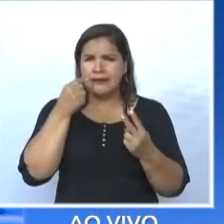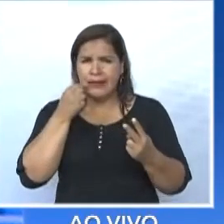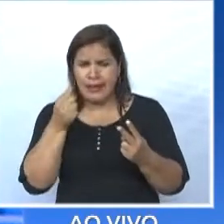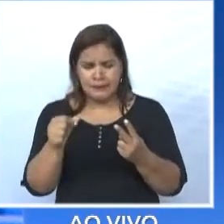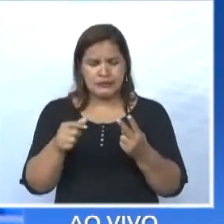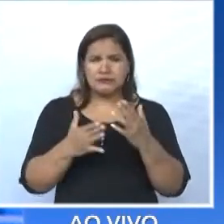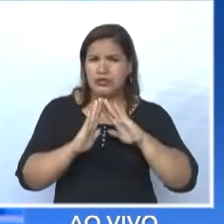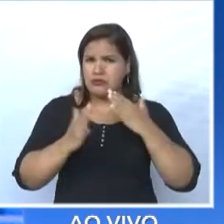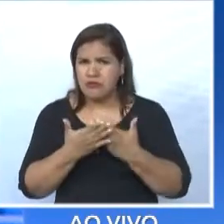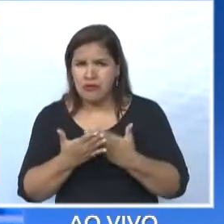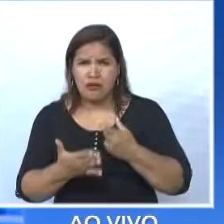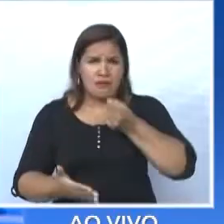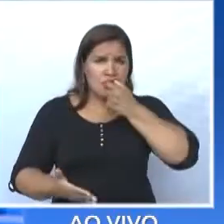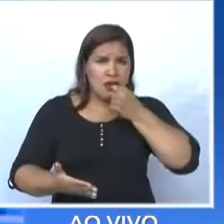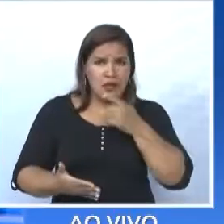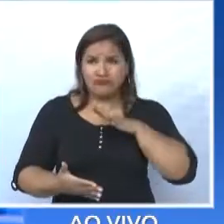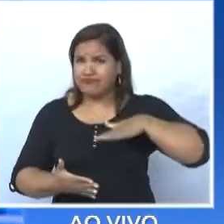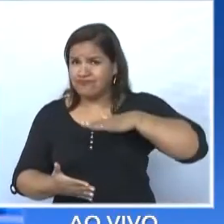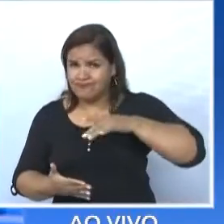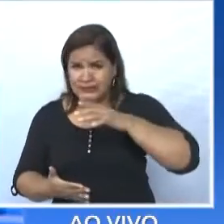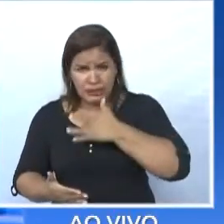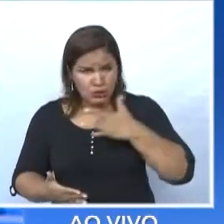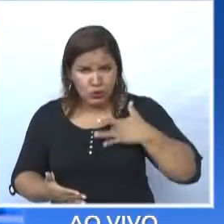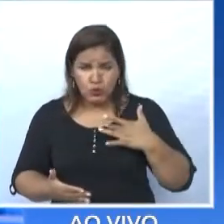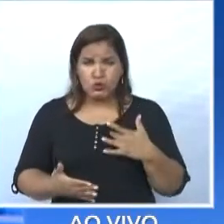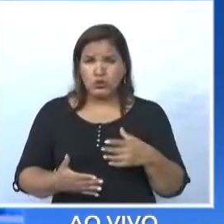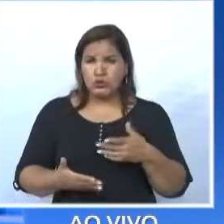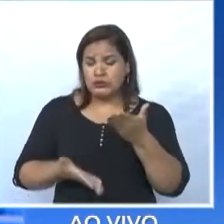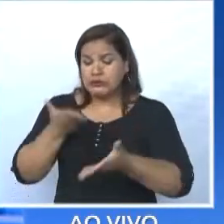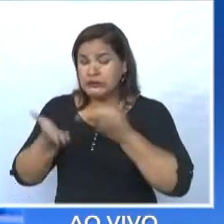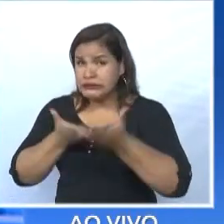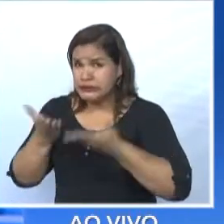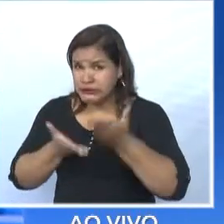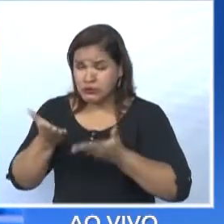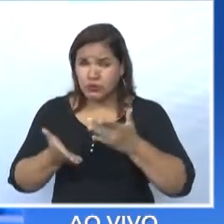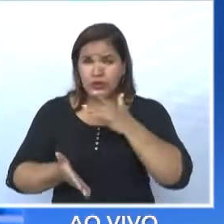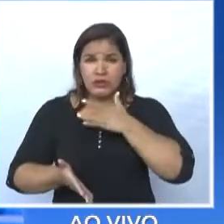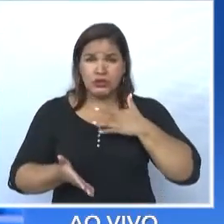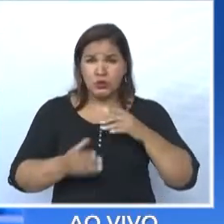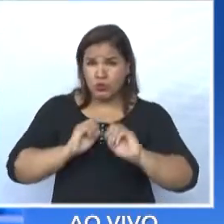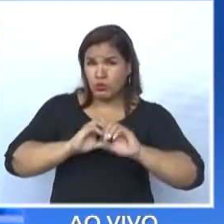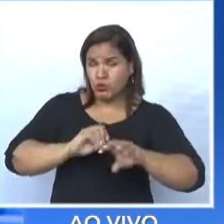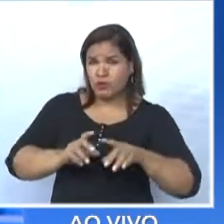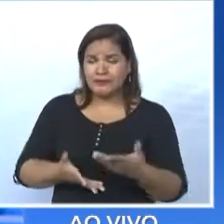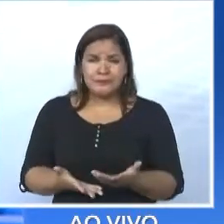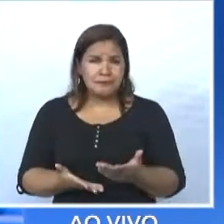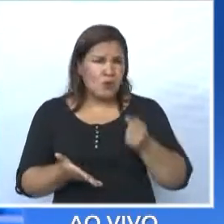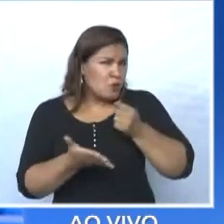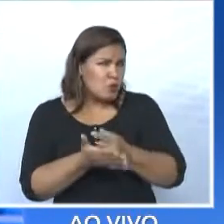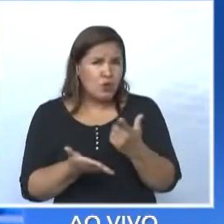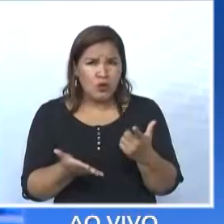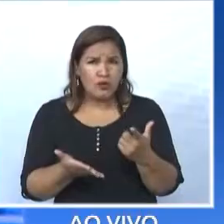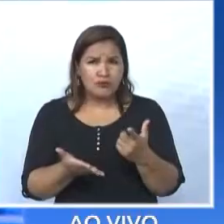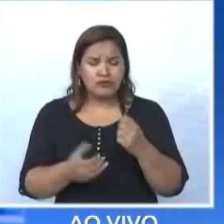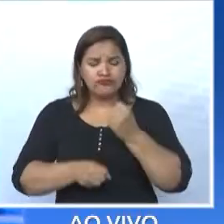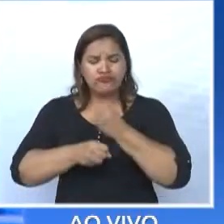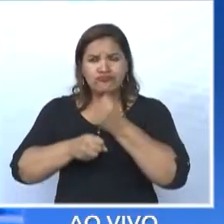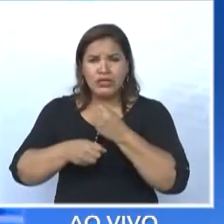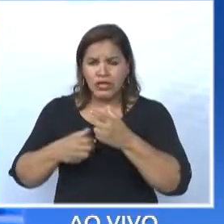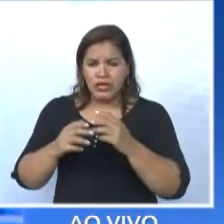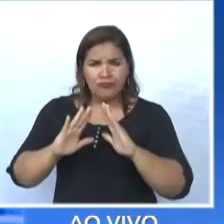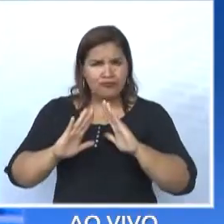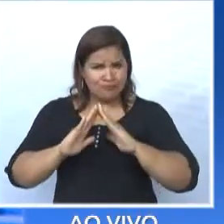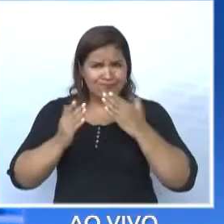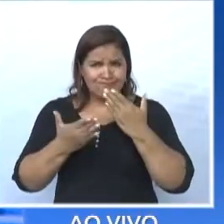medicamento para a saúde, você compra serviços para a saúde, serviços para a educação, você compra construção de creche, coisa que ele também não...